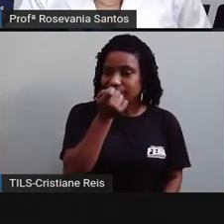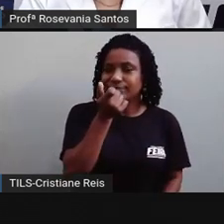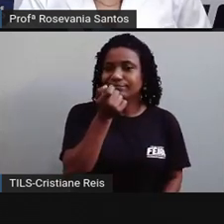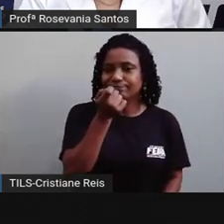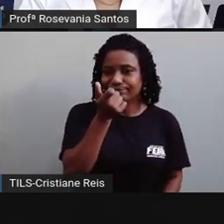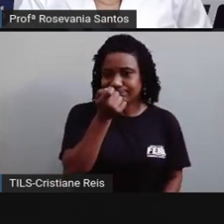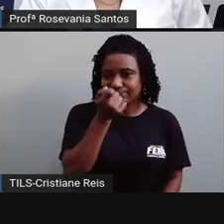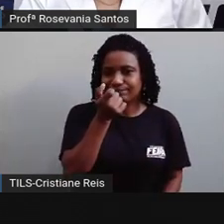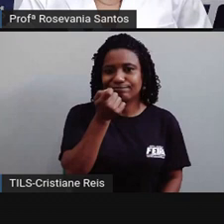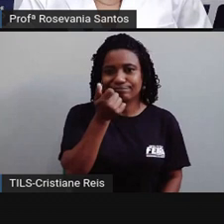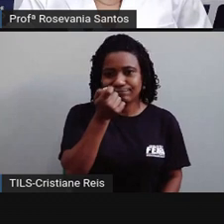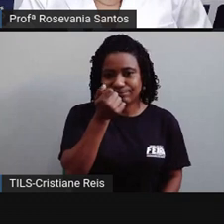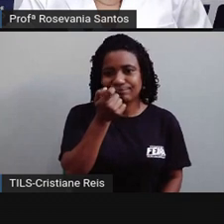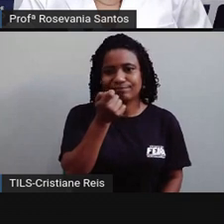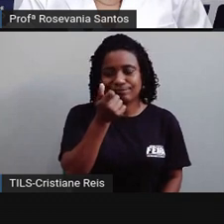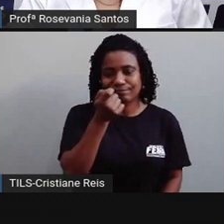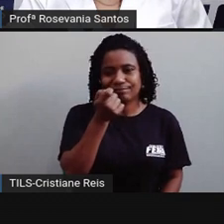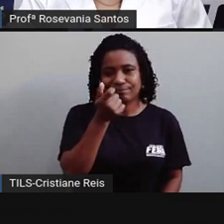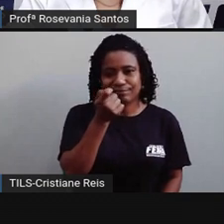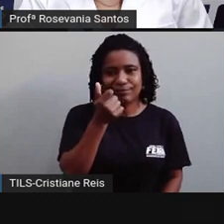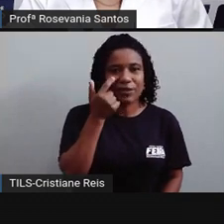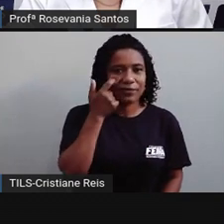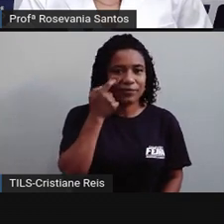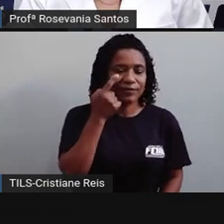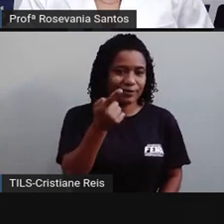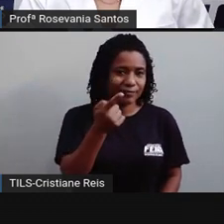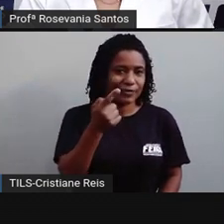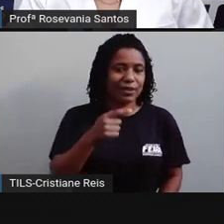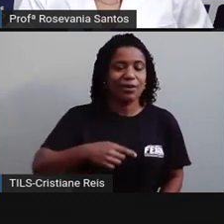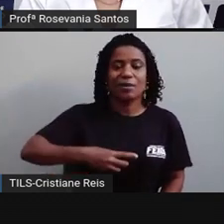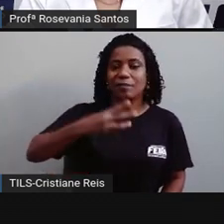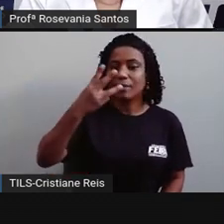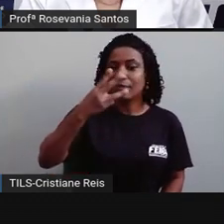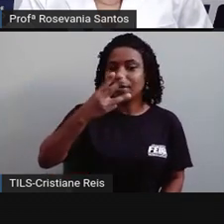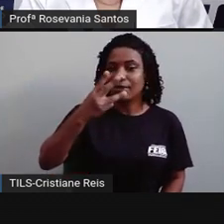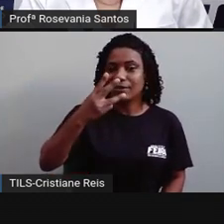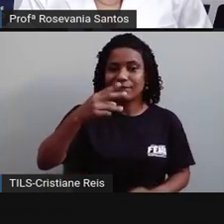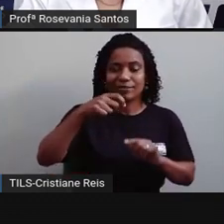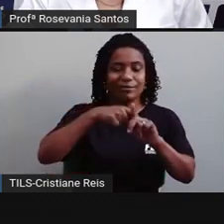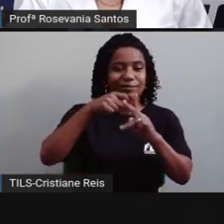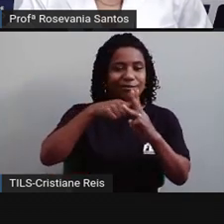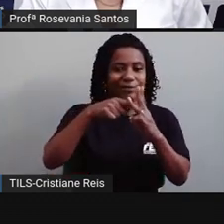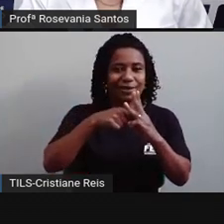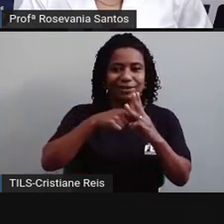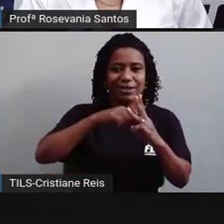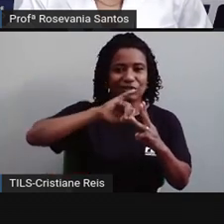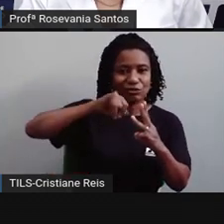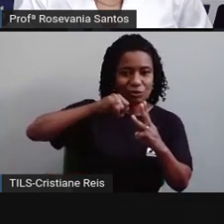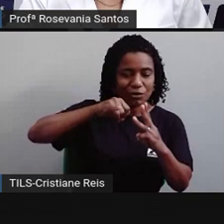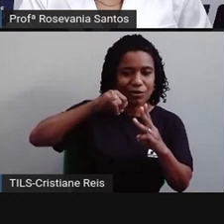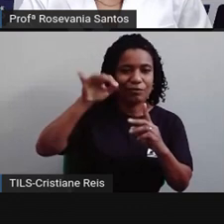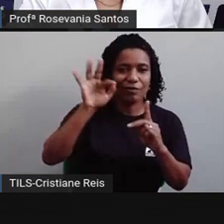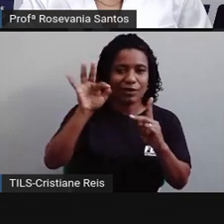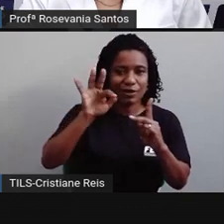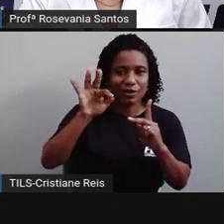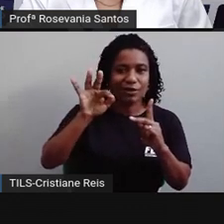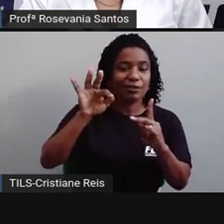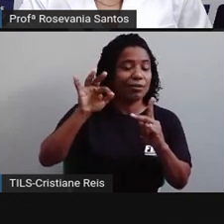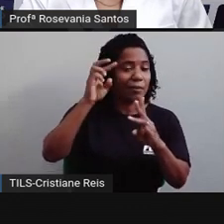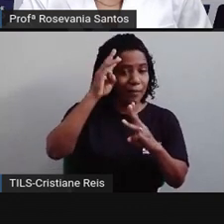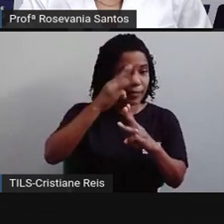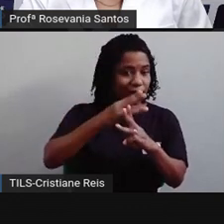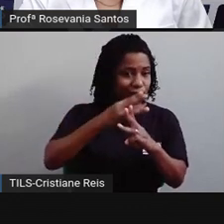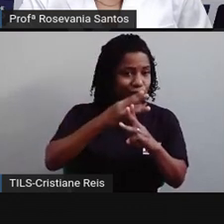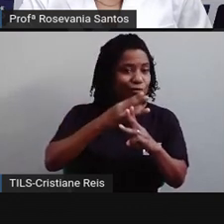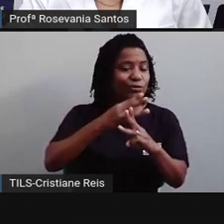está... Isso aqui é o primeiro trimestre. A gente já está, já, com quase, né, 600 mil mortos. Esse número